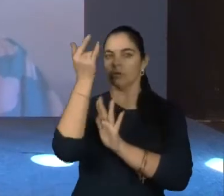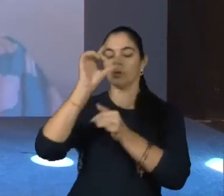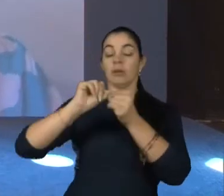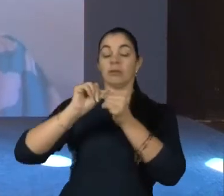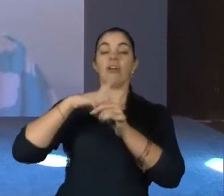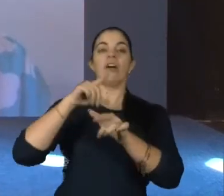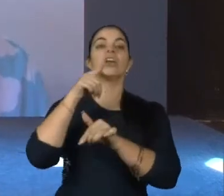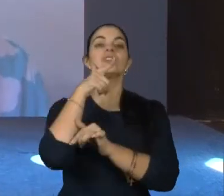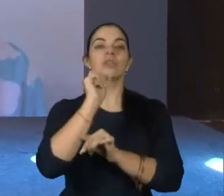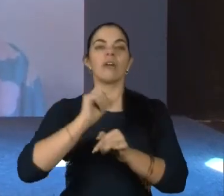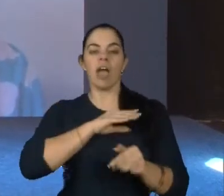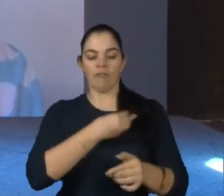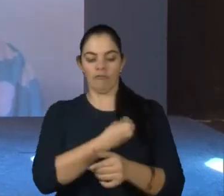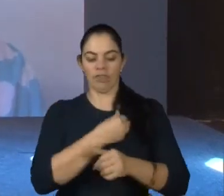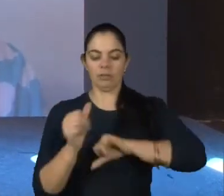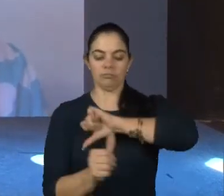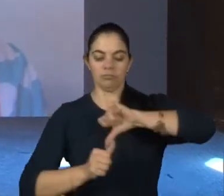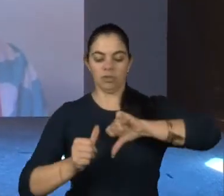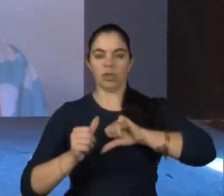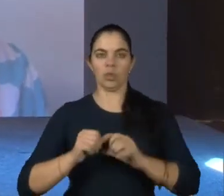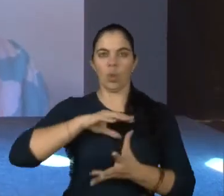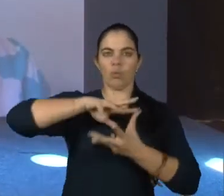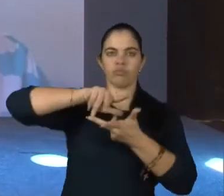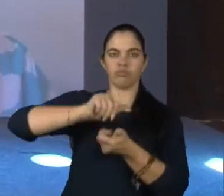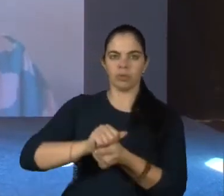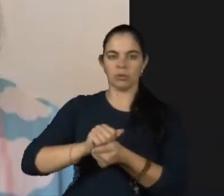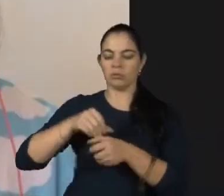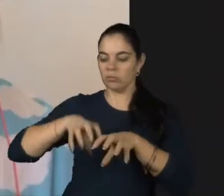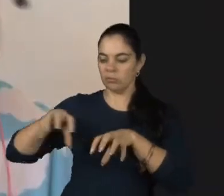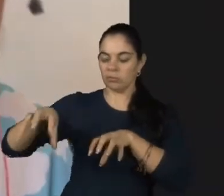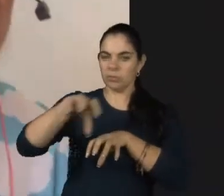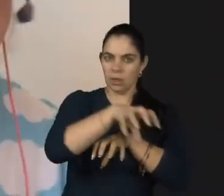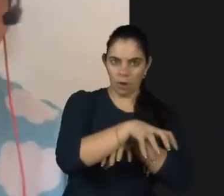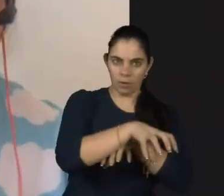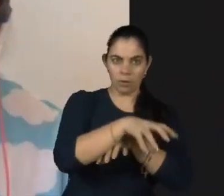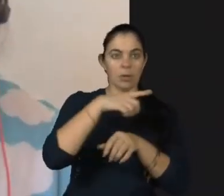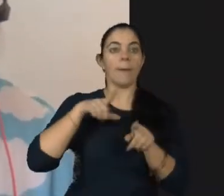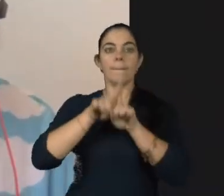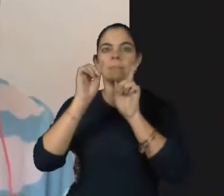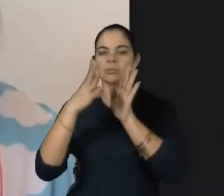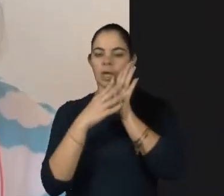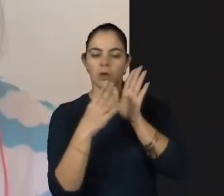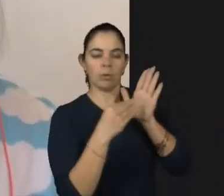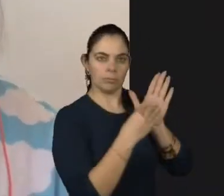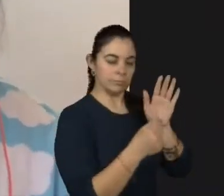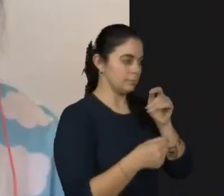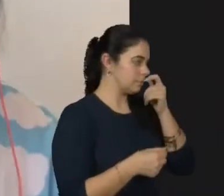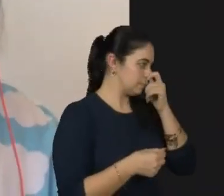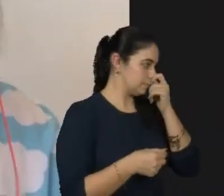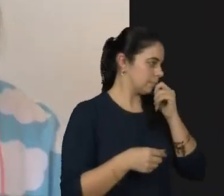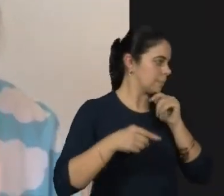transformando a vida das pessoas que estão ao seu redor, não como exemplo, mas como reflexo mesmo, um reflexo natural.